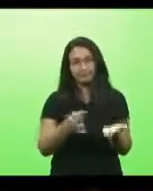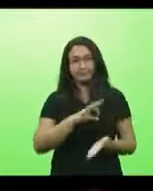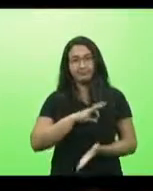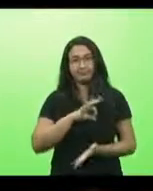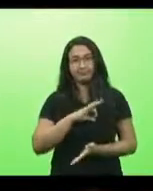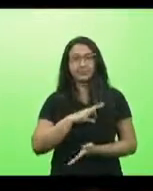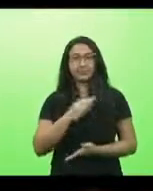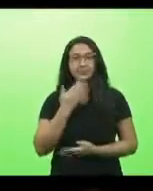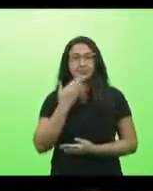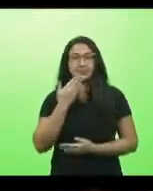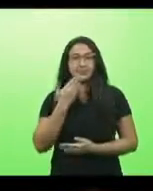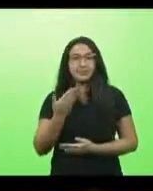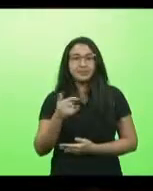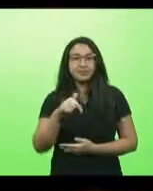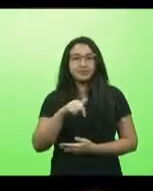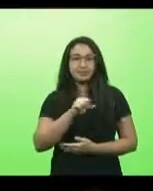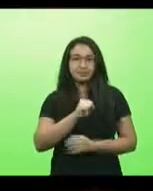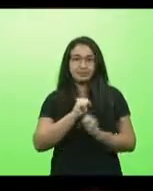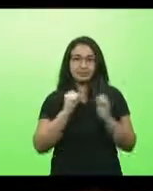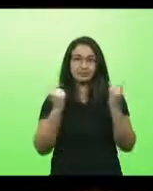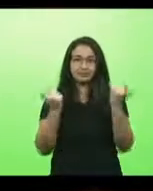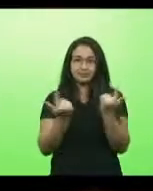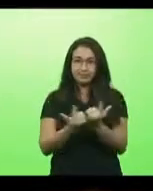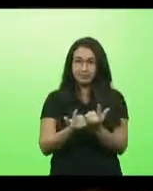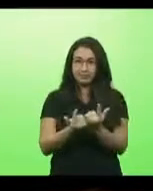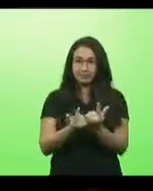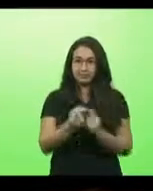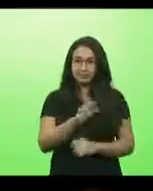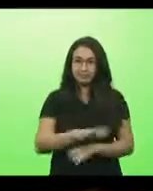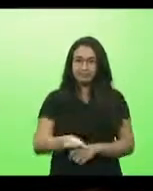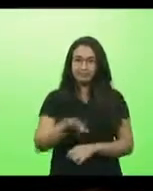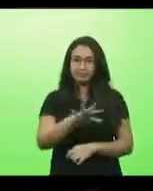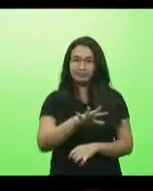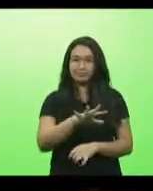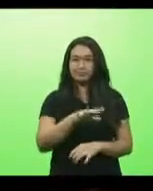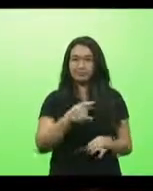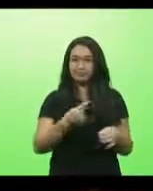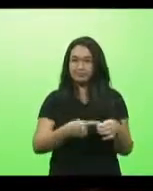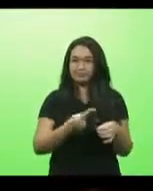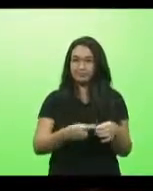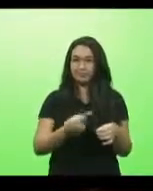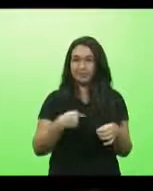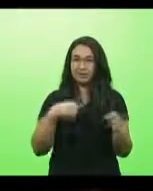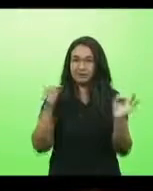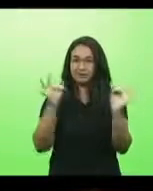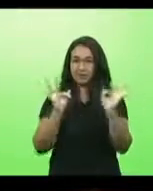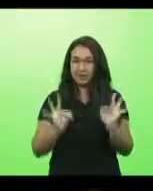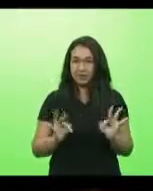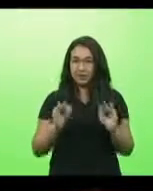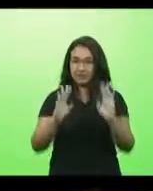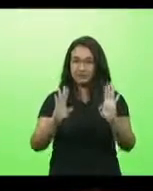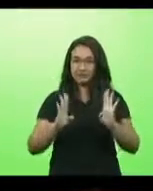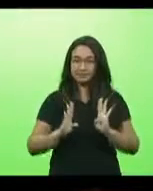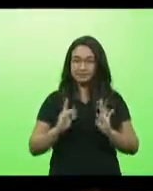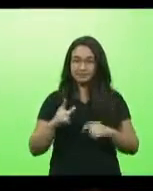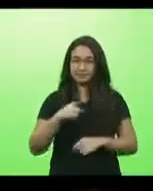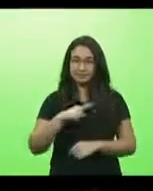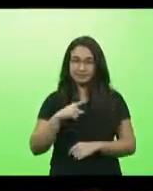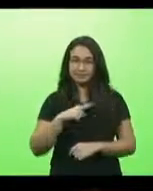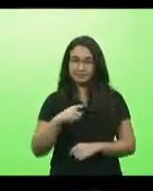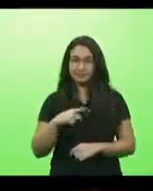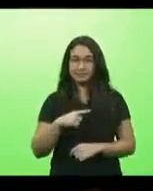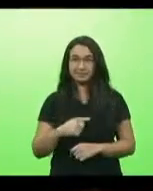a Assembleia Legislativa para a sua região e eu fico muito feliz de ter sido ouvido dos